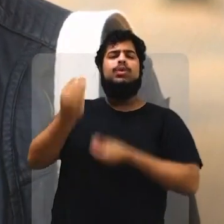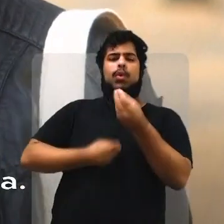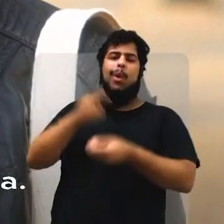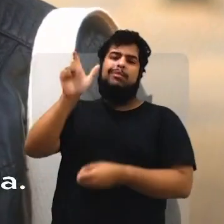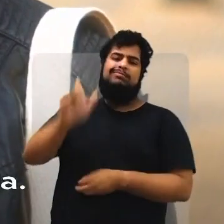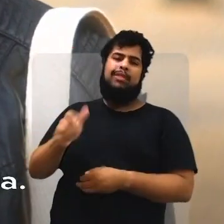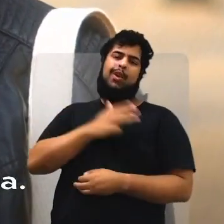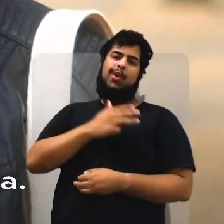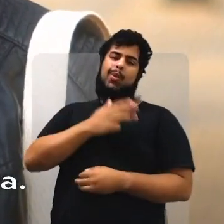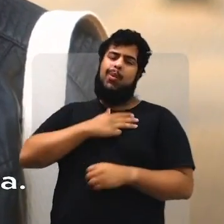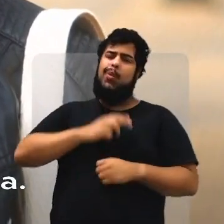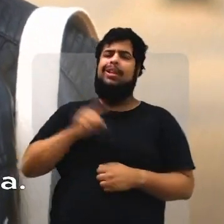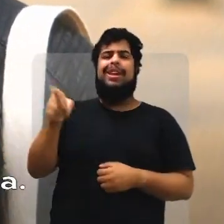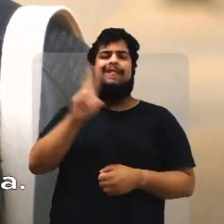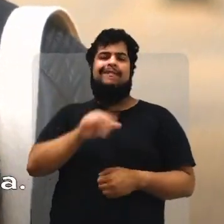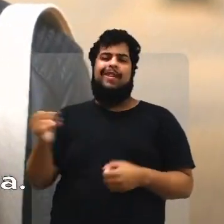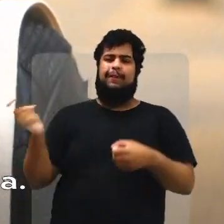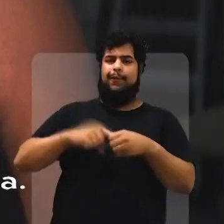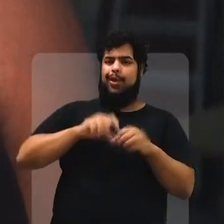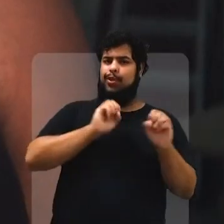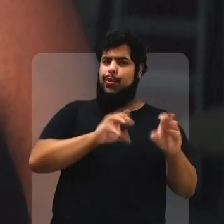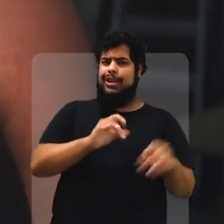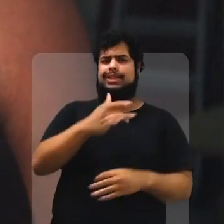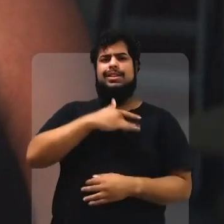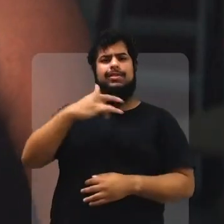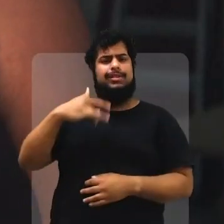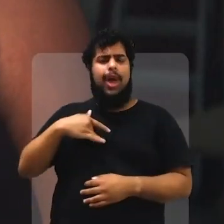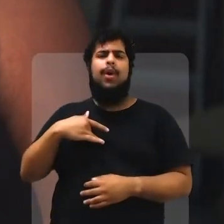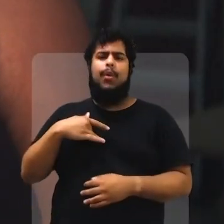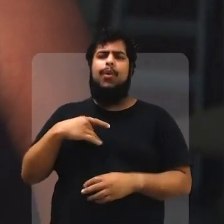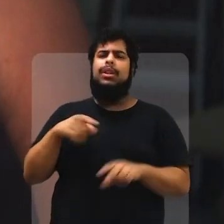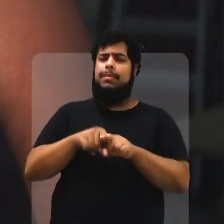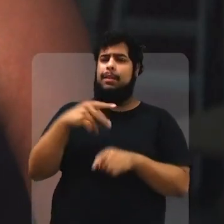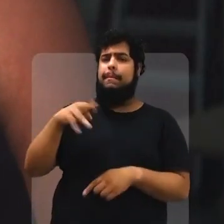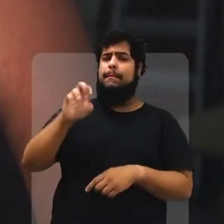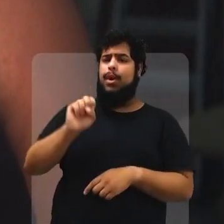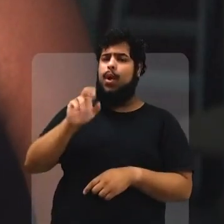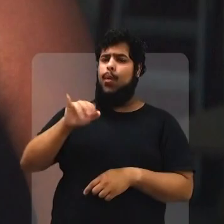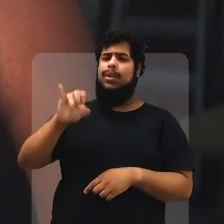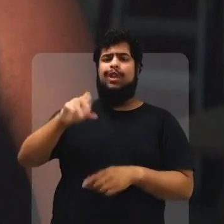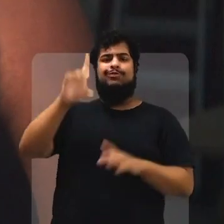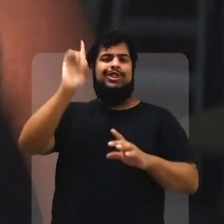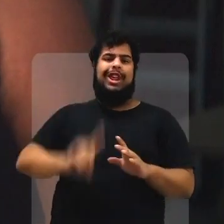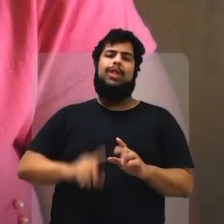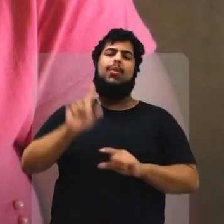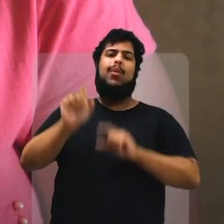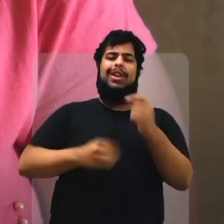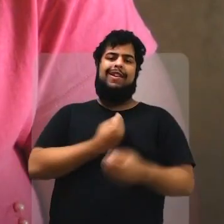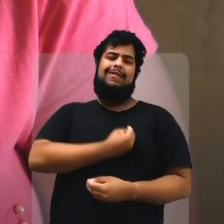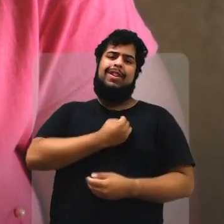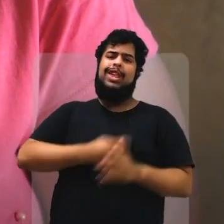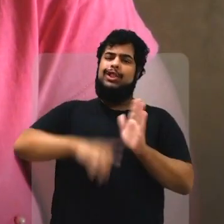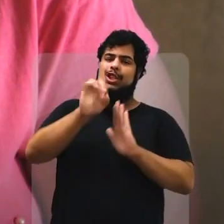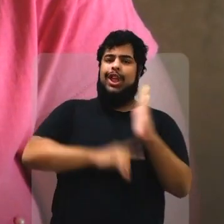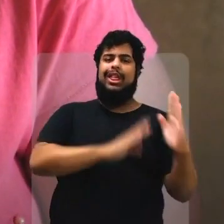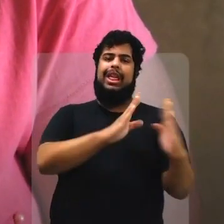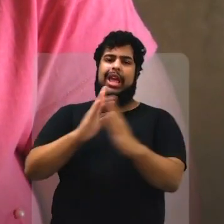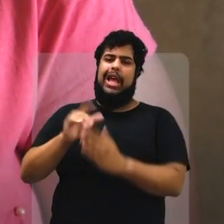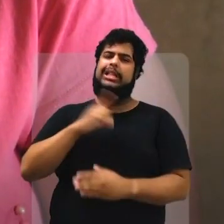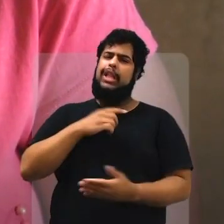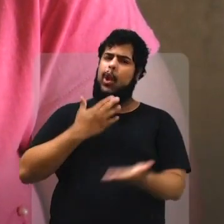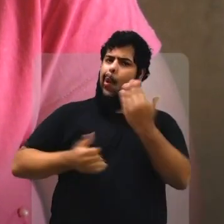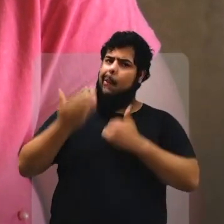melhor, no país melhor para a gente é o país com Lula. Ele vai voltar com educação, saúde, ProUni. Direito de viver,